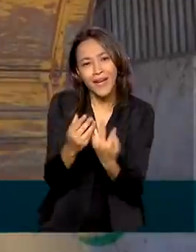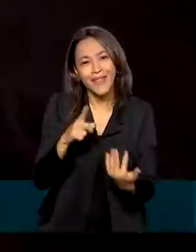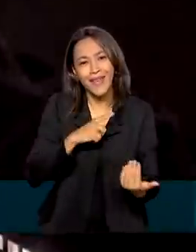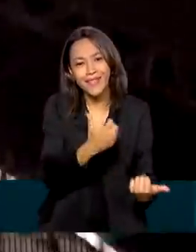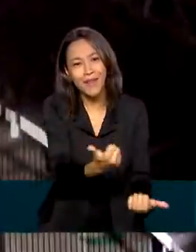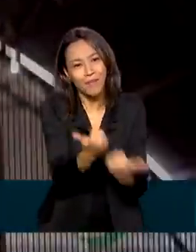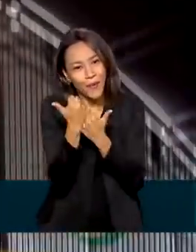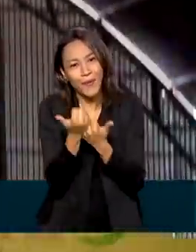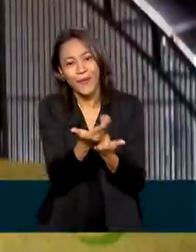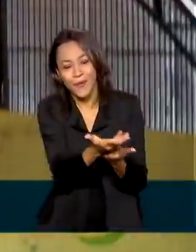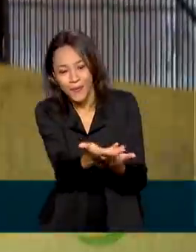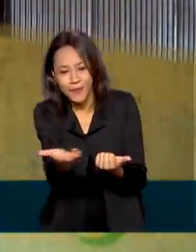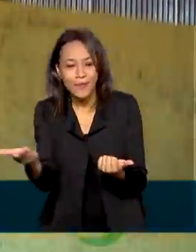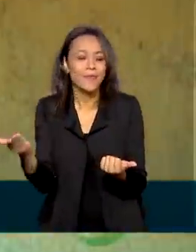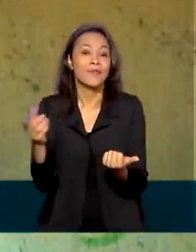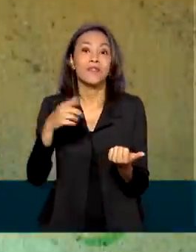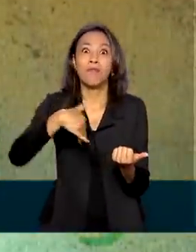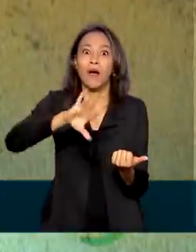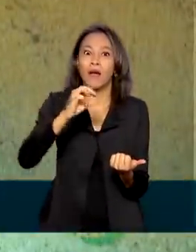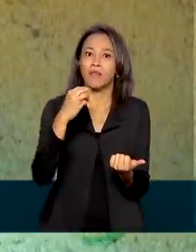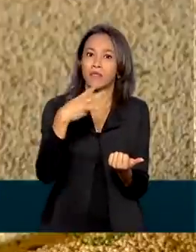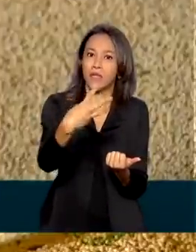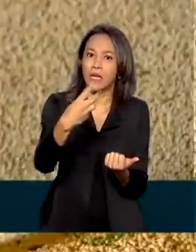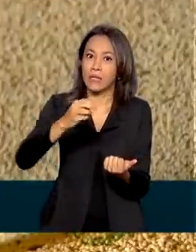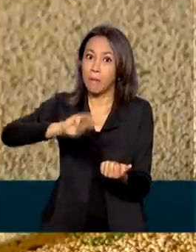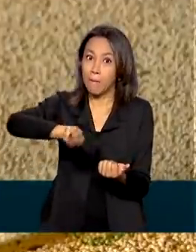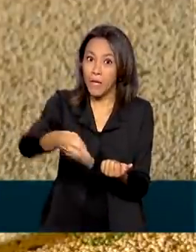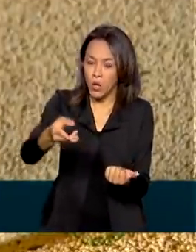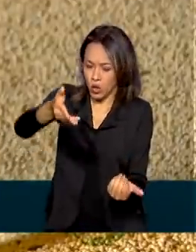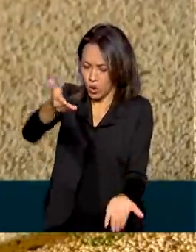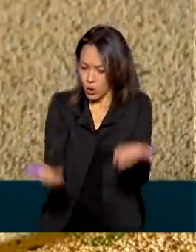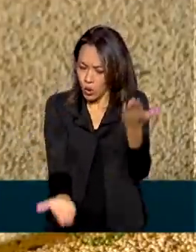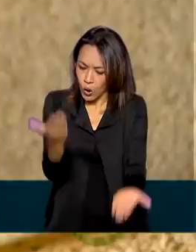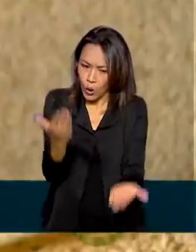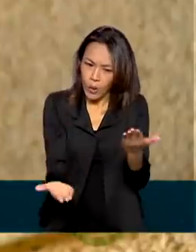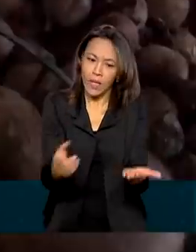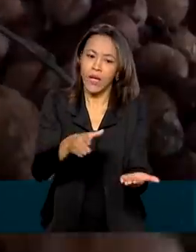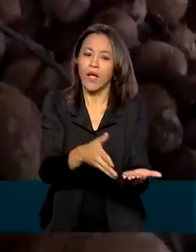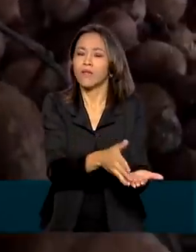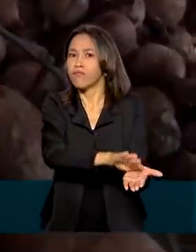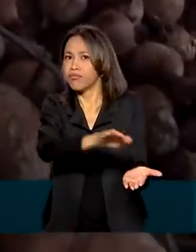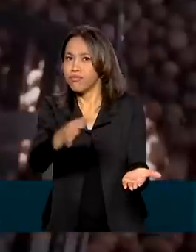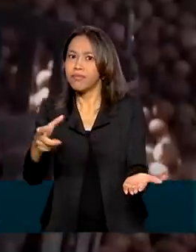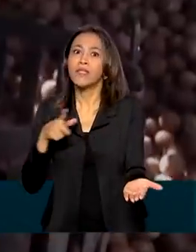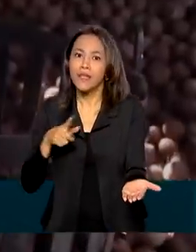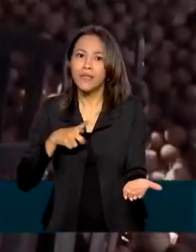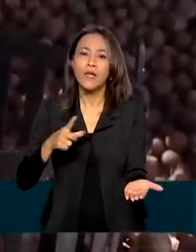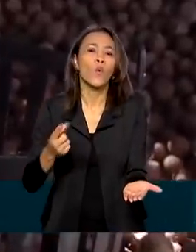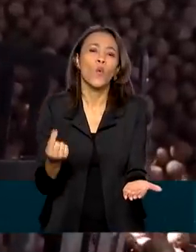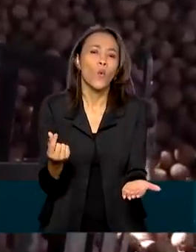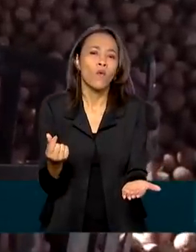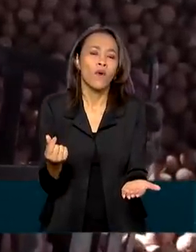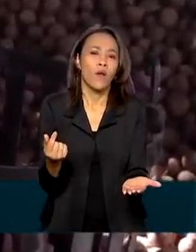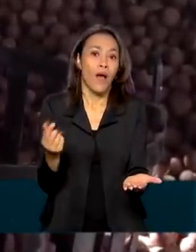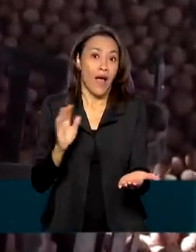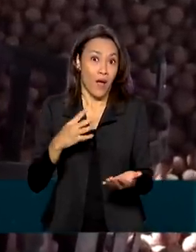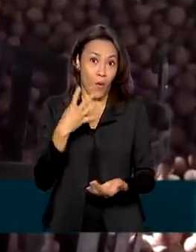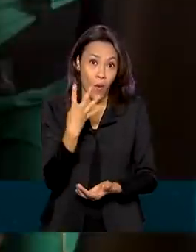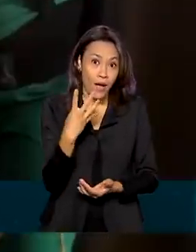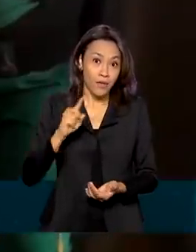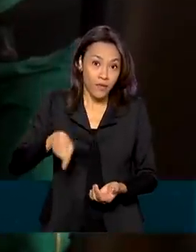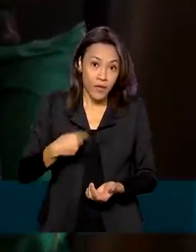comercialização de mais de 3 milhões de toneladas de matéria-prima, chegando ao valor de 4